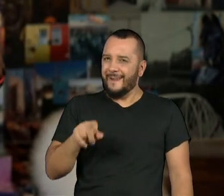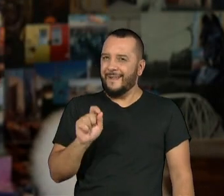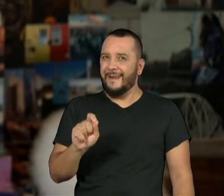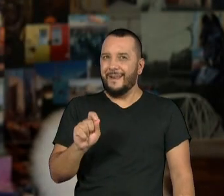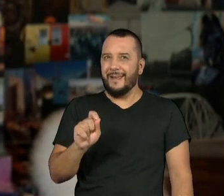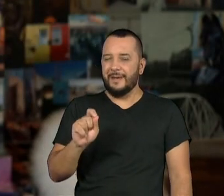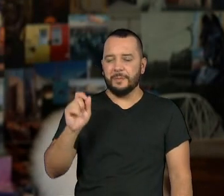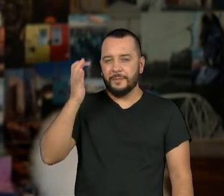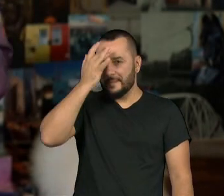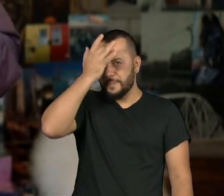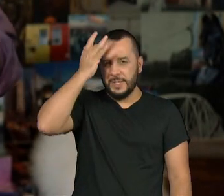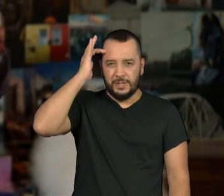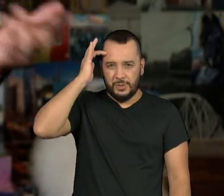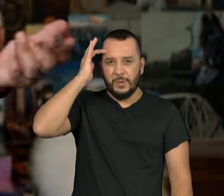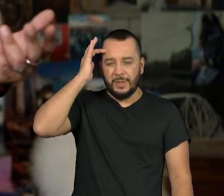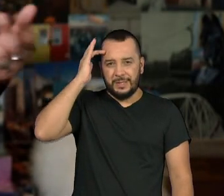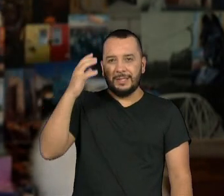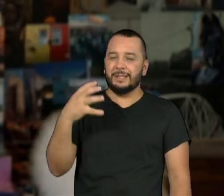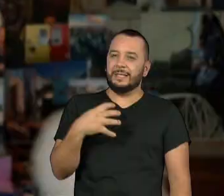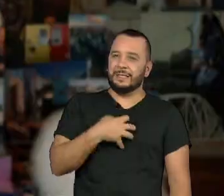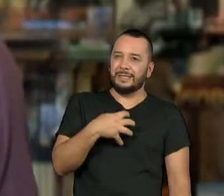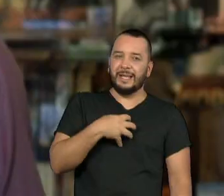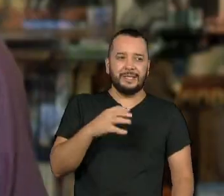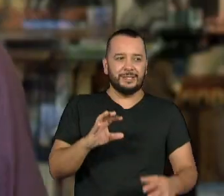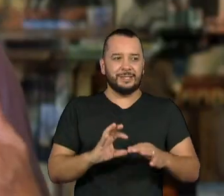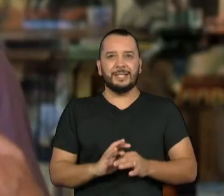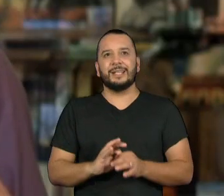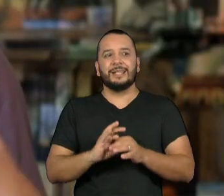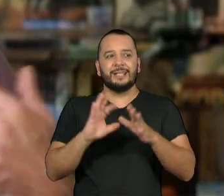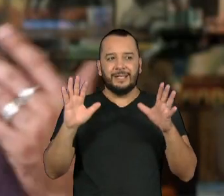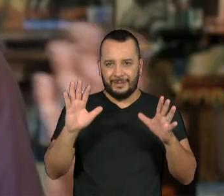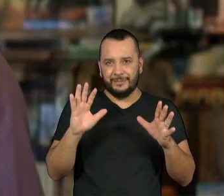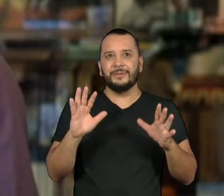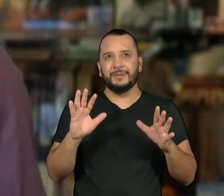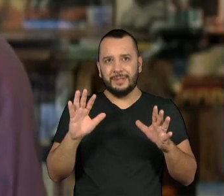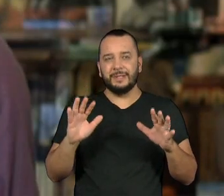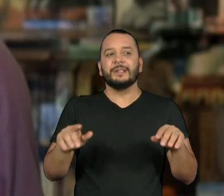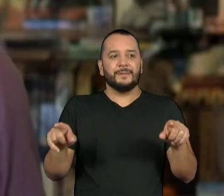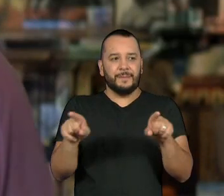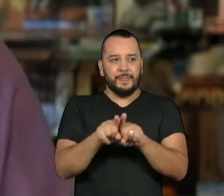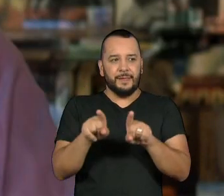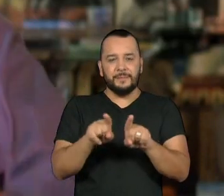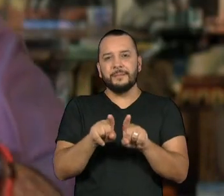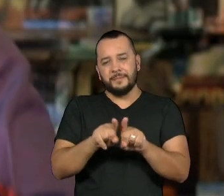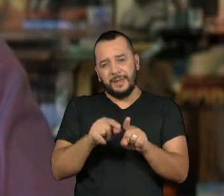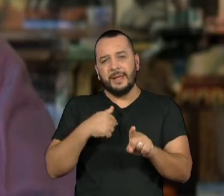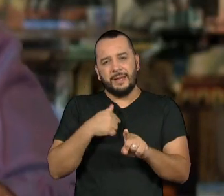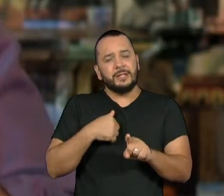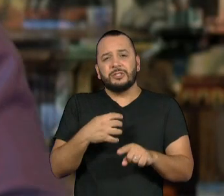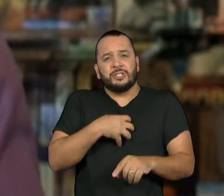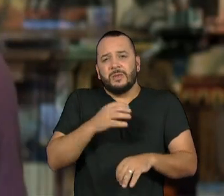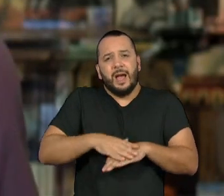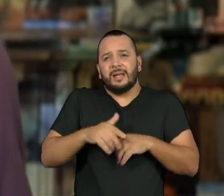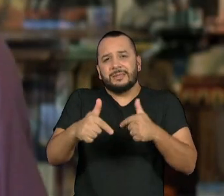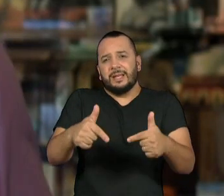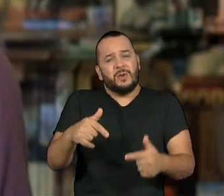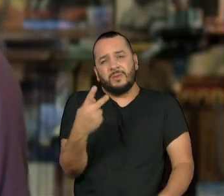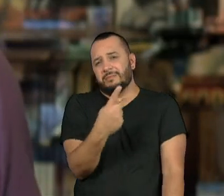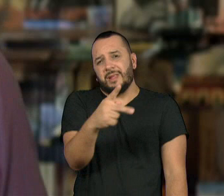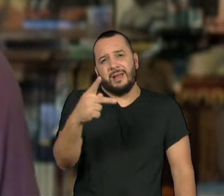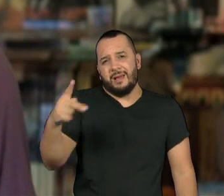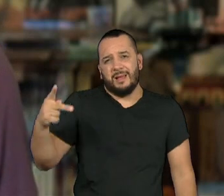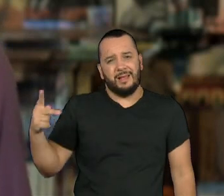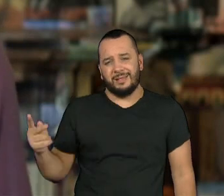por pessoas que se sentem livres, praticarem o que elas quiserem, da forma que elas